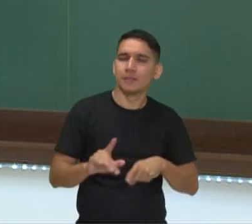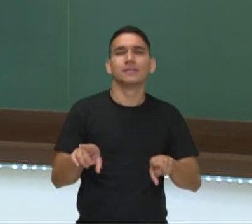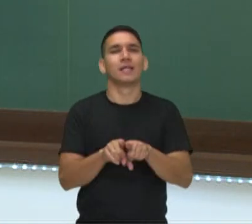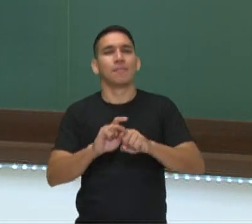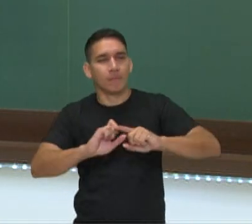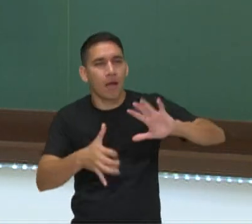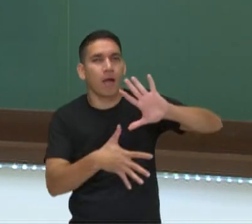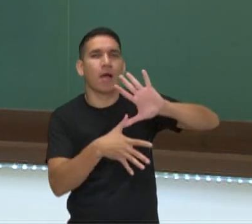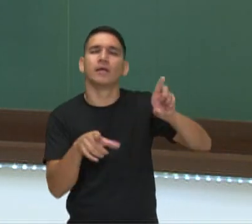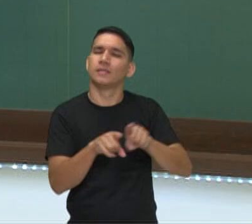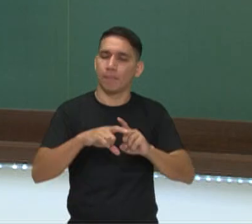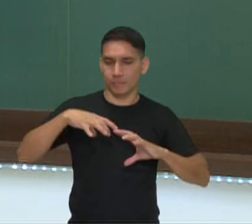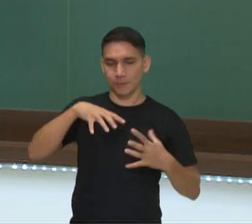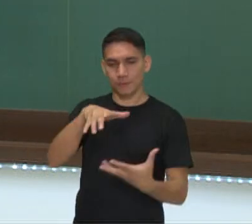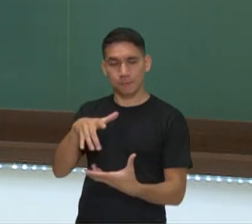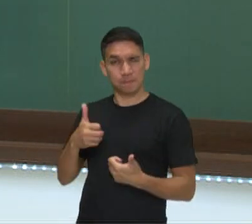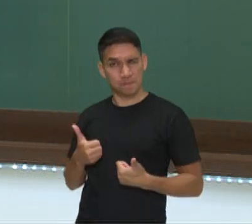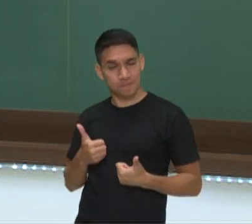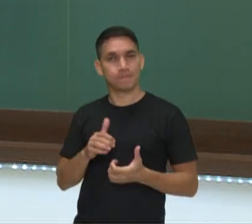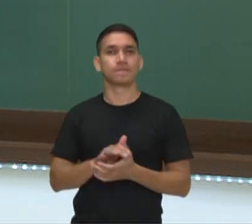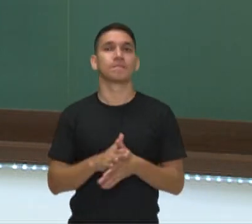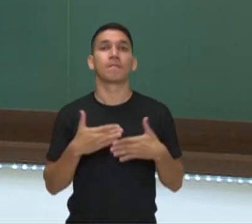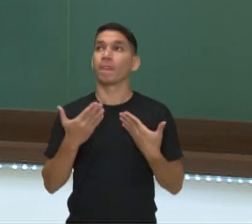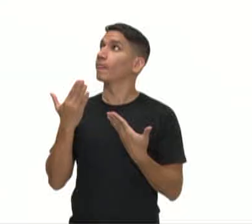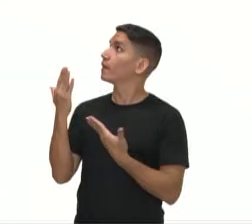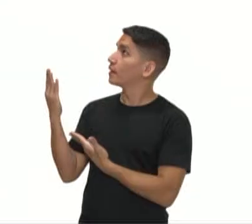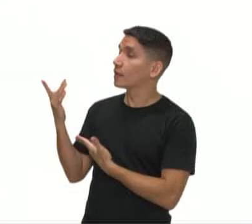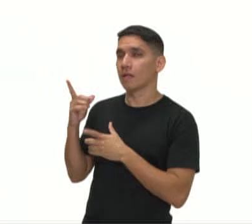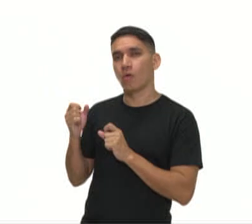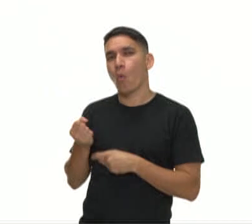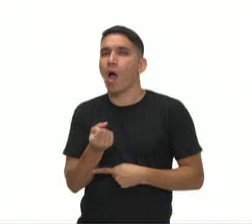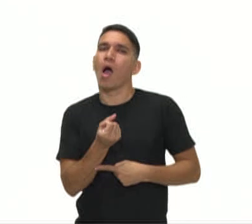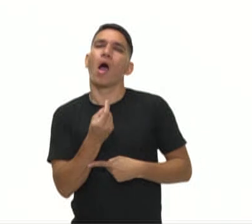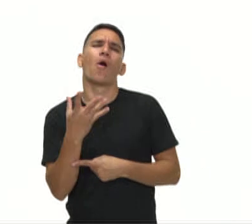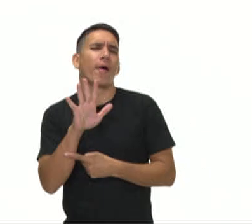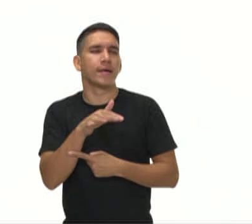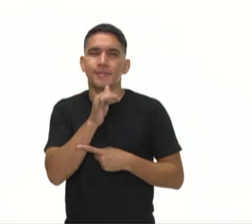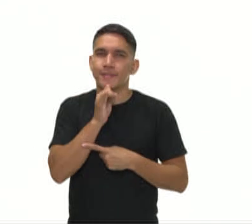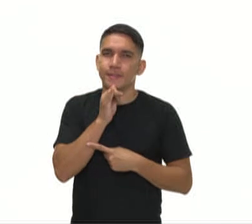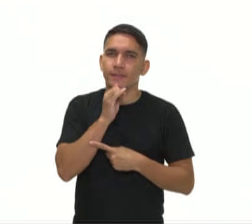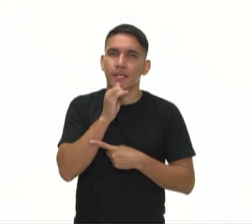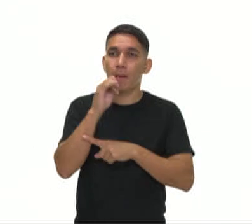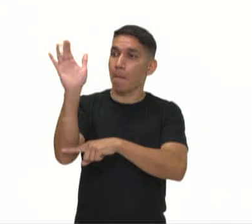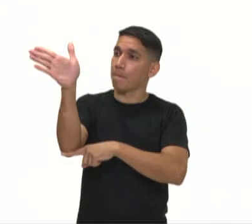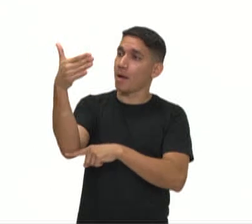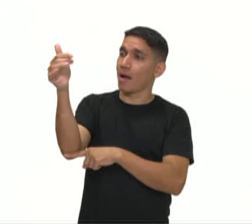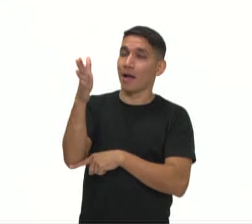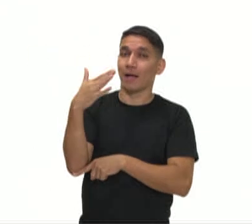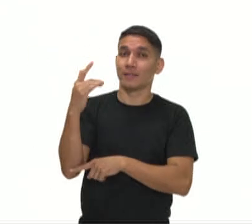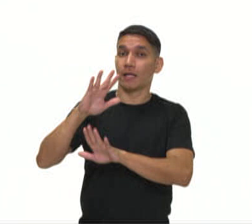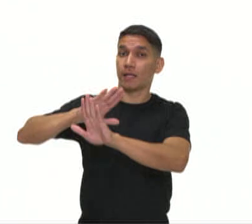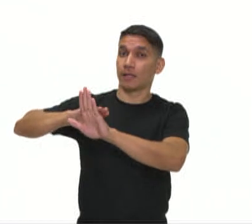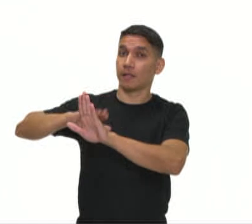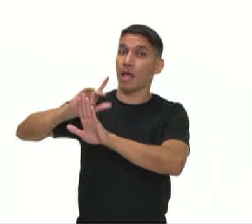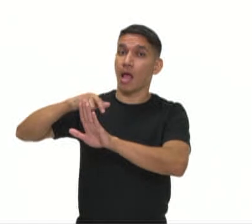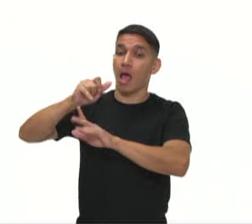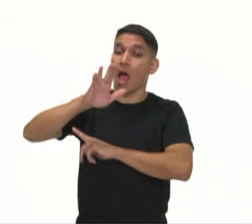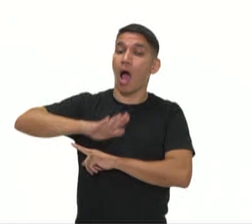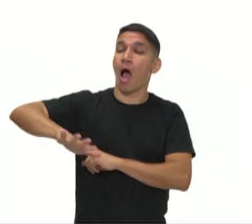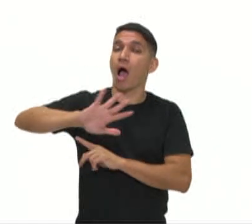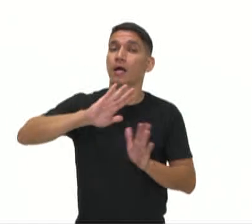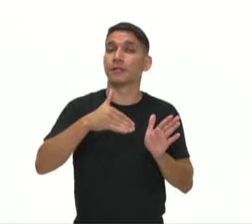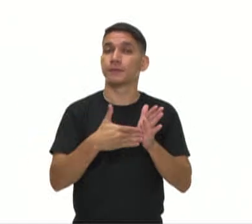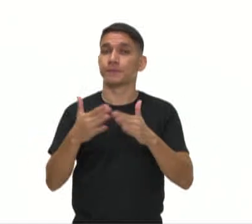da América e do mundo, ok? Então, aqui, alguns, né? Um exemplo das bandeiras simbolizando aí a divisão do território.